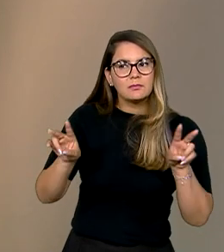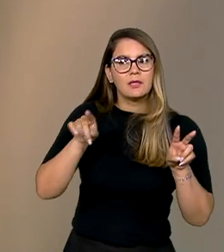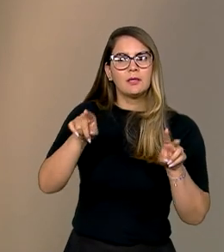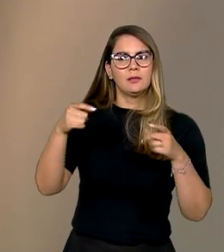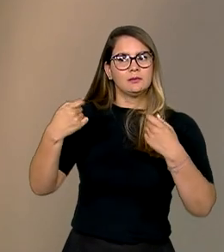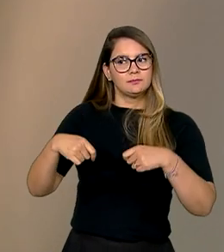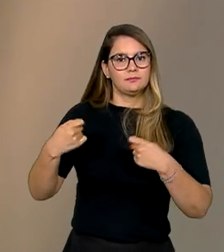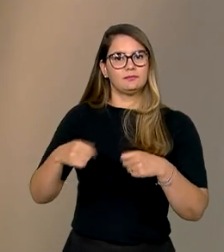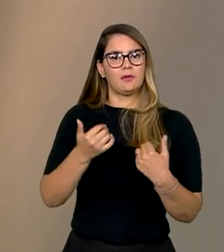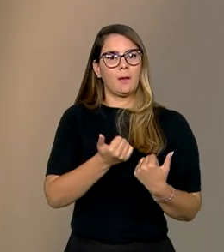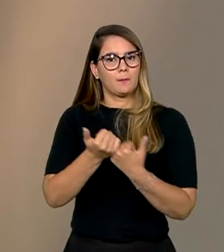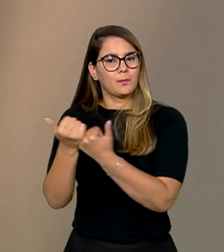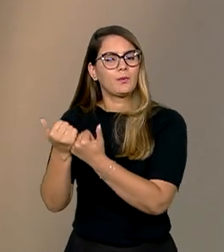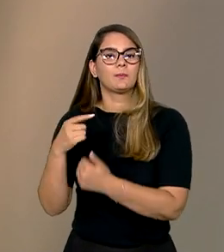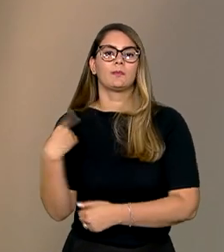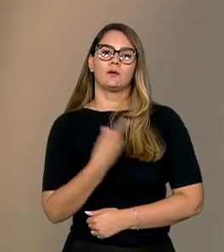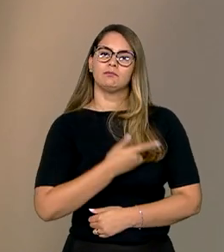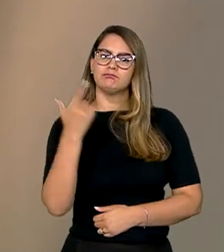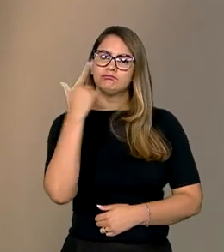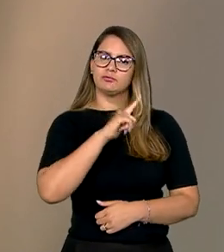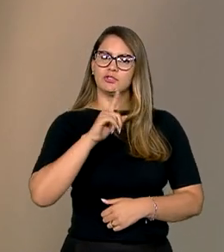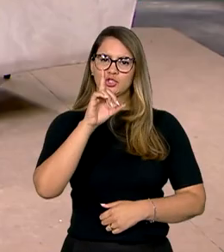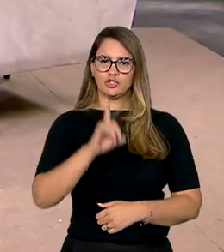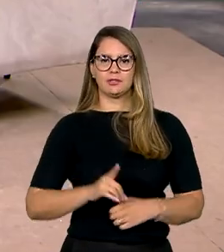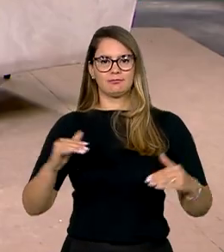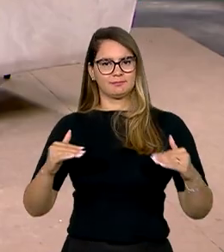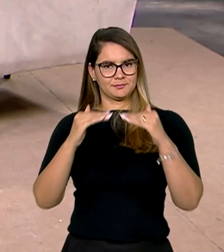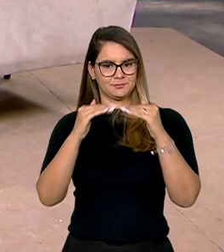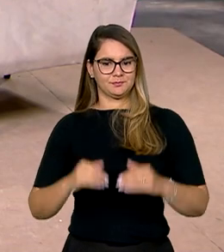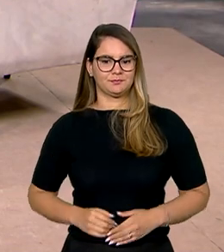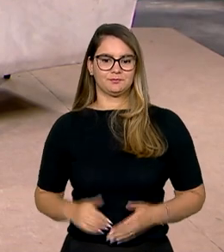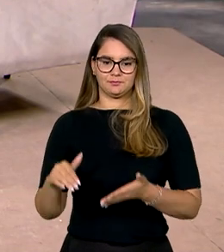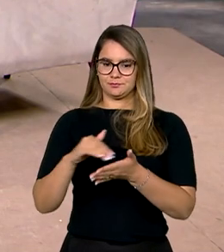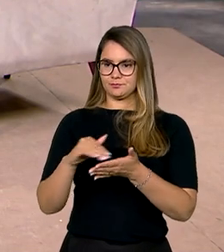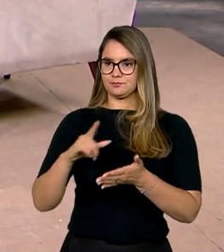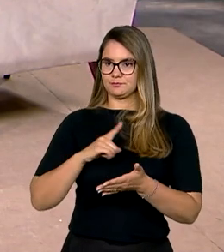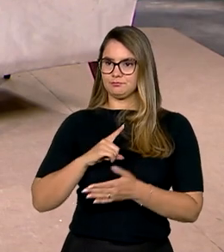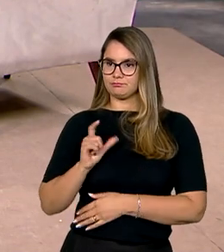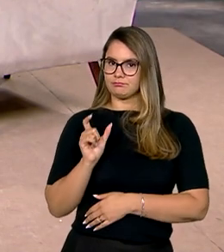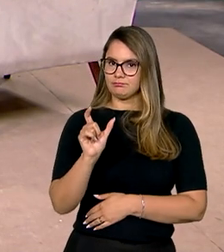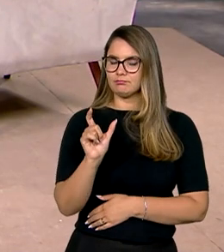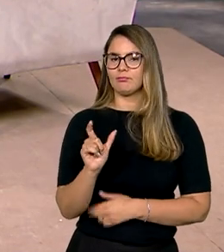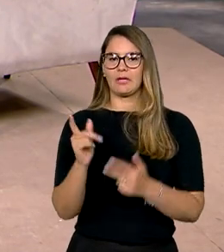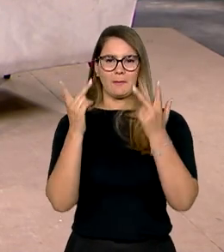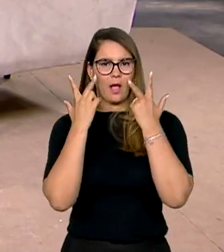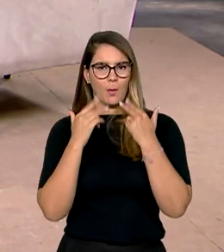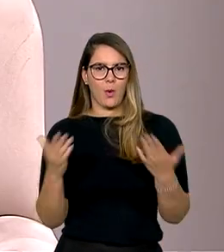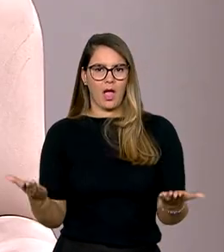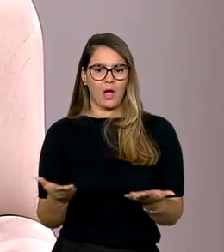necessidade do seu suporte para que a gente tenha a equiparação dos direitos. Ótimo. E, secretária, tem um termo que está se tornando mais comum agora,